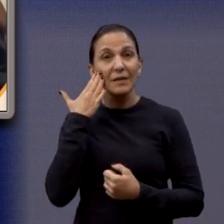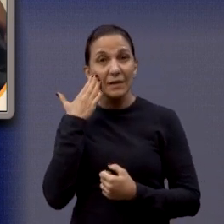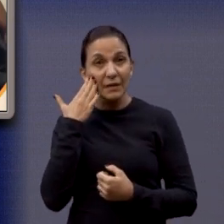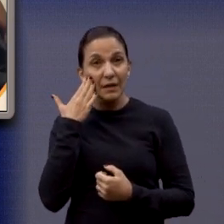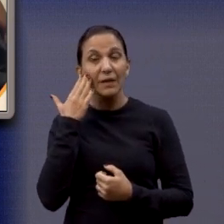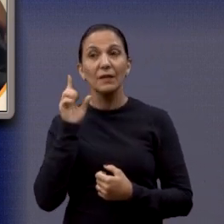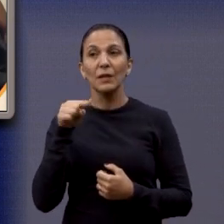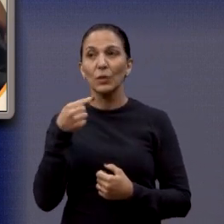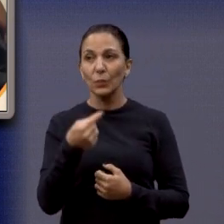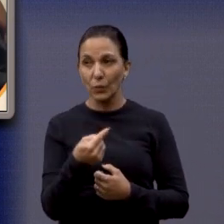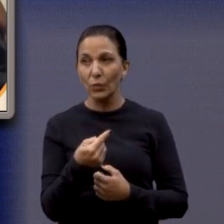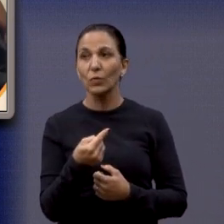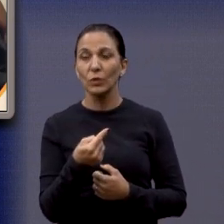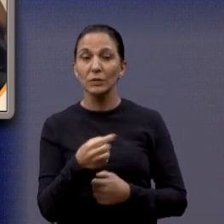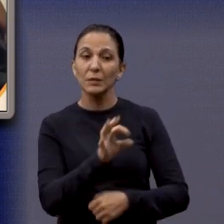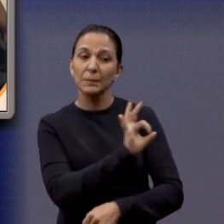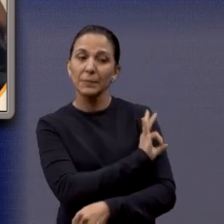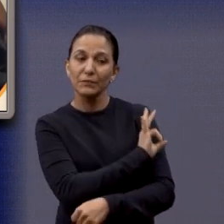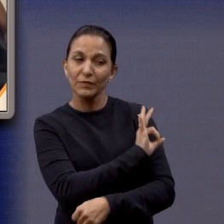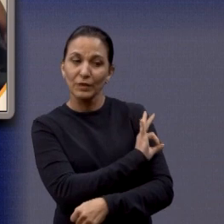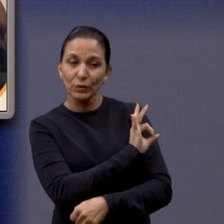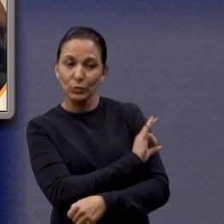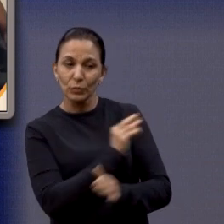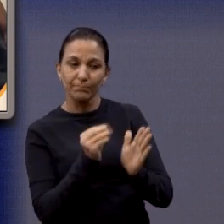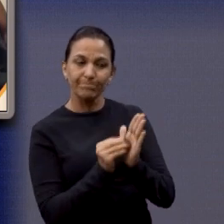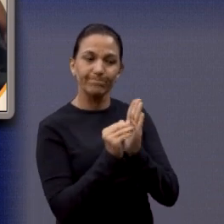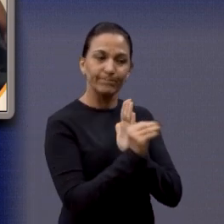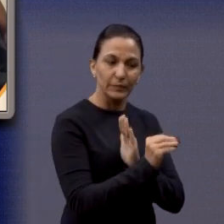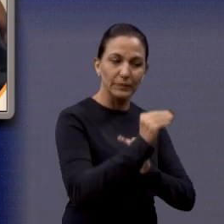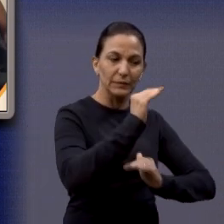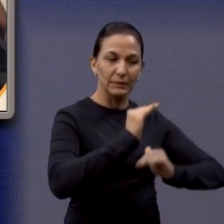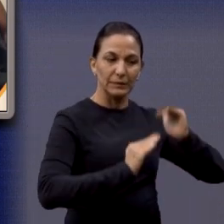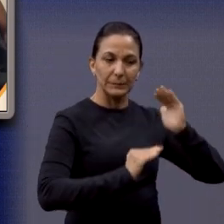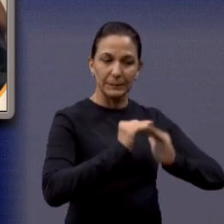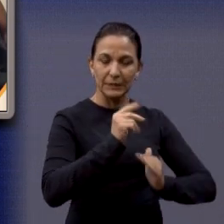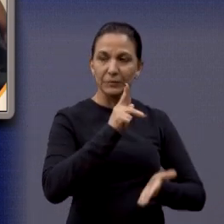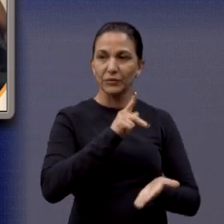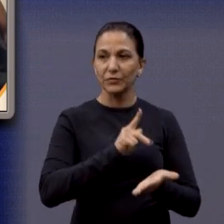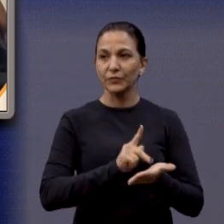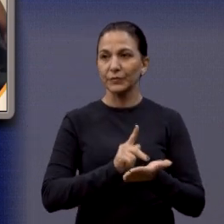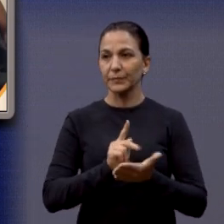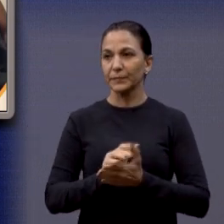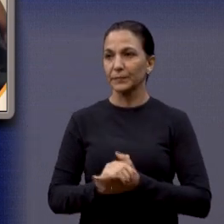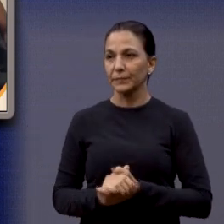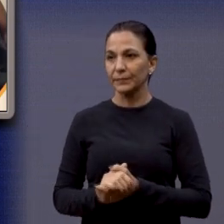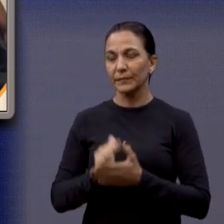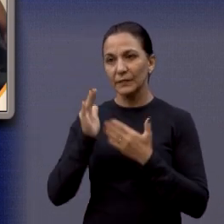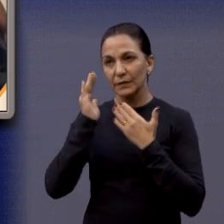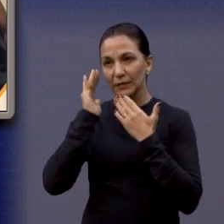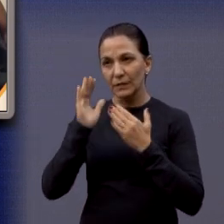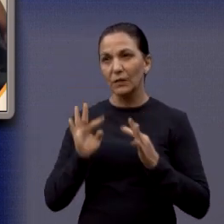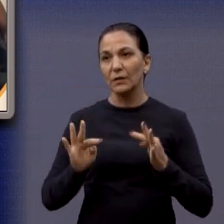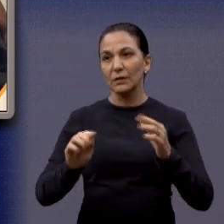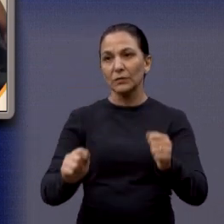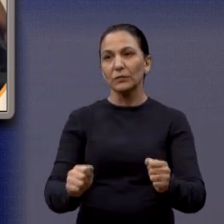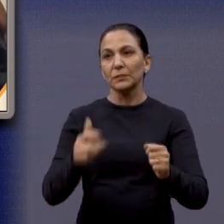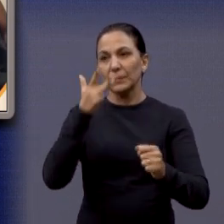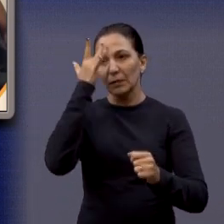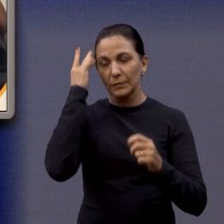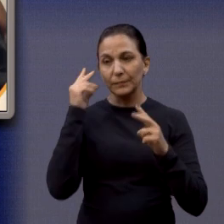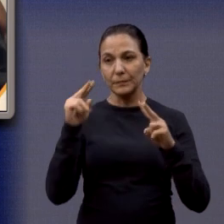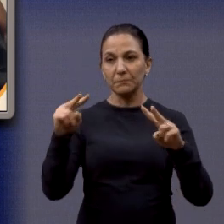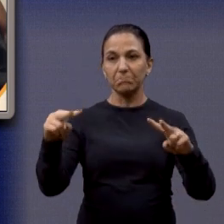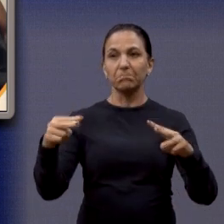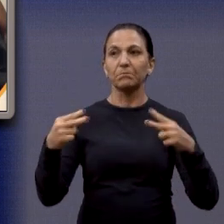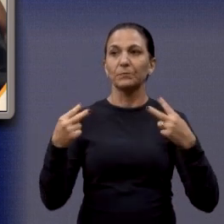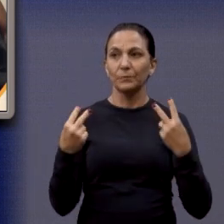transmitir isso, passar isso para a Prefeitura, que é quem executa, que é quem realiza. Então, obrigado a todas e todos que nos atendeu,